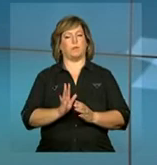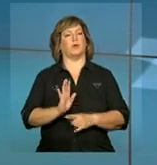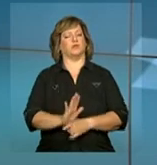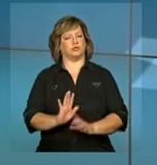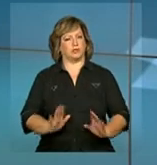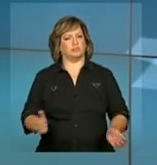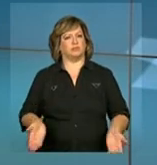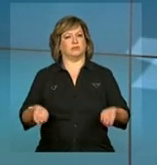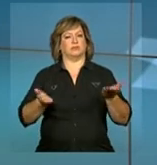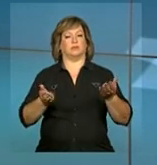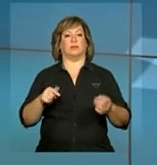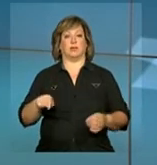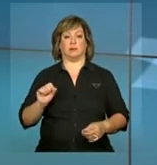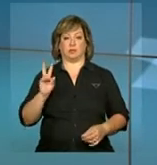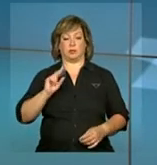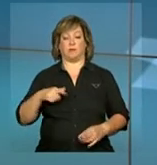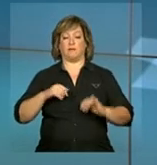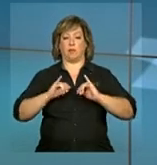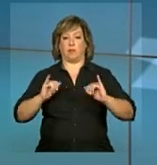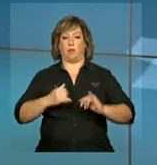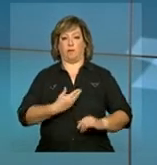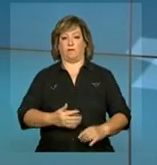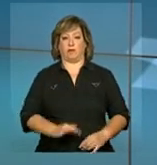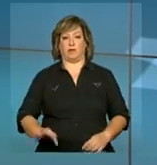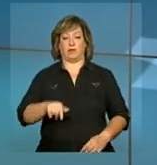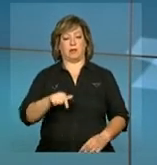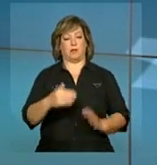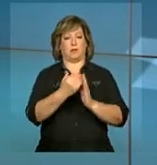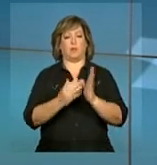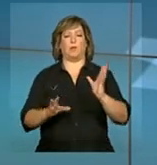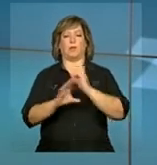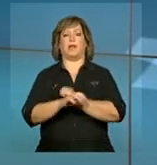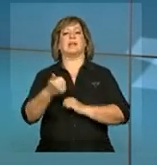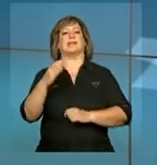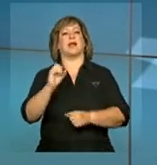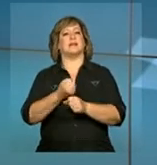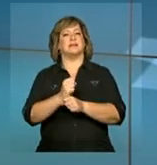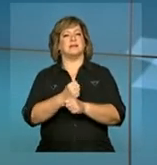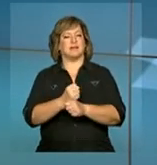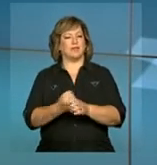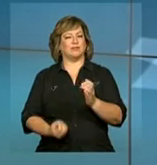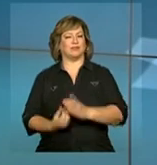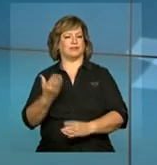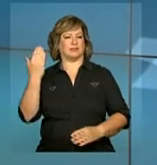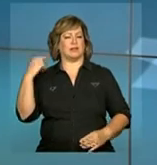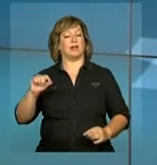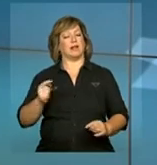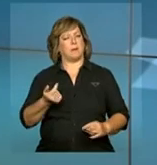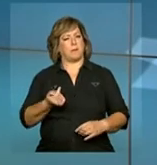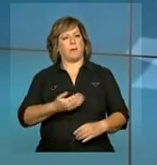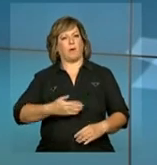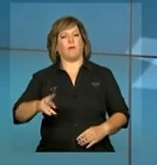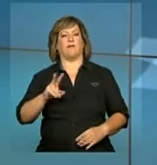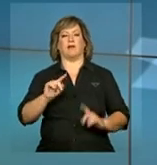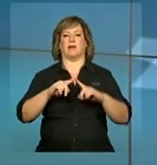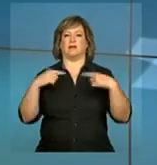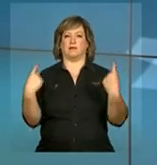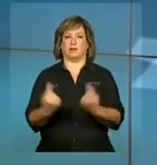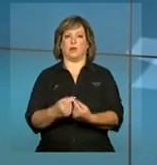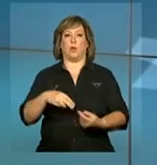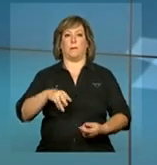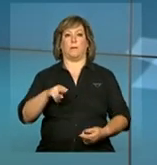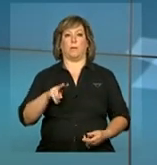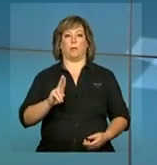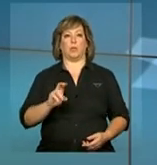federal. O programa completa 10 anos de criação e daqui a pouco uma cerimônia comemorativa será realizada no Museu da